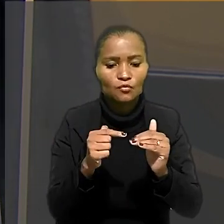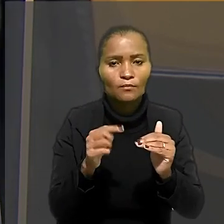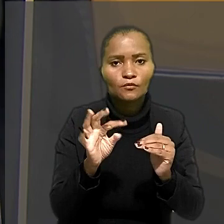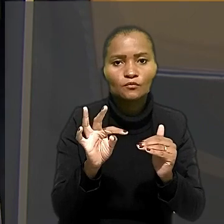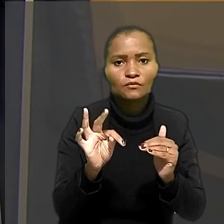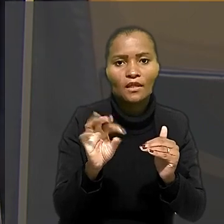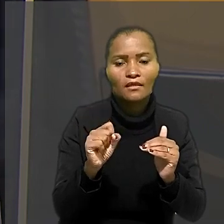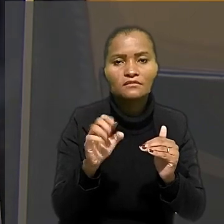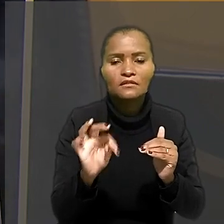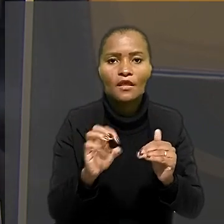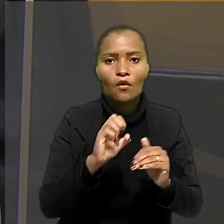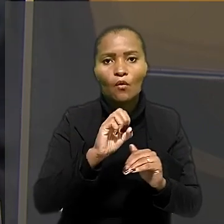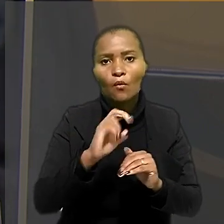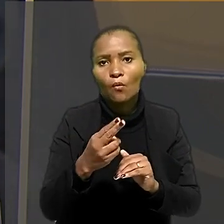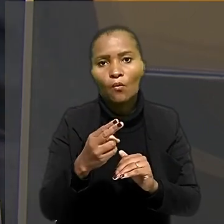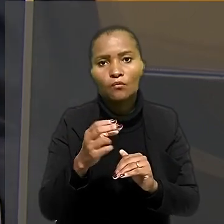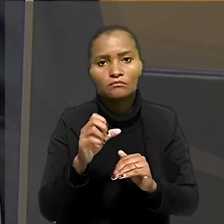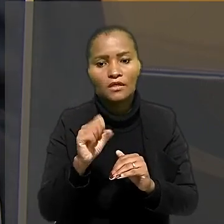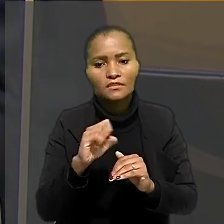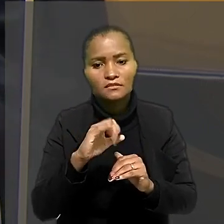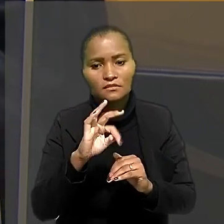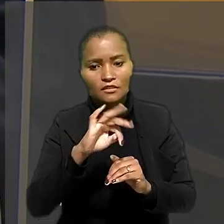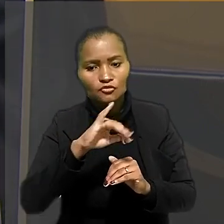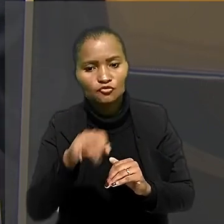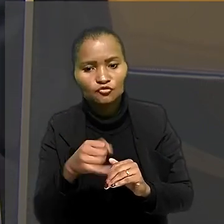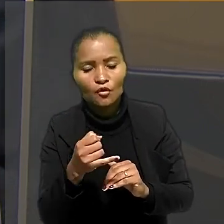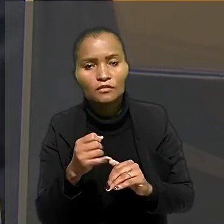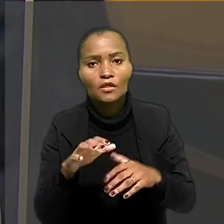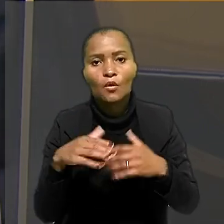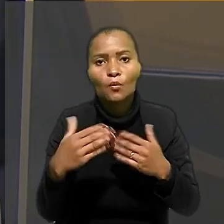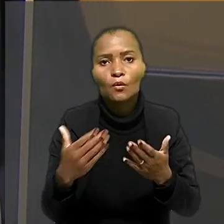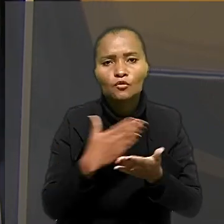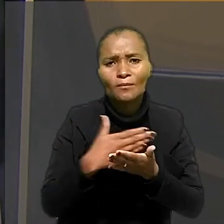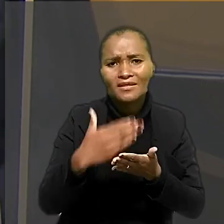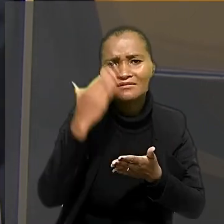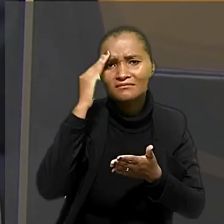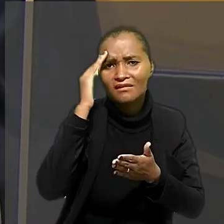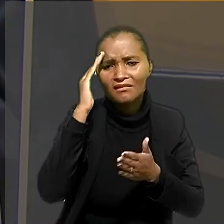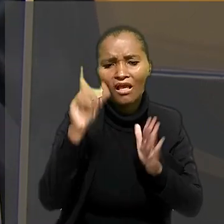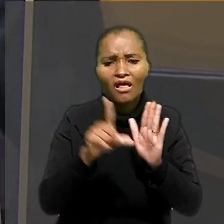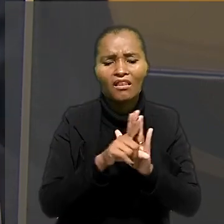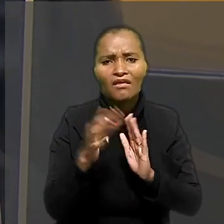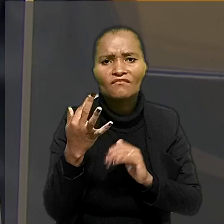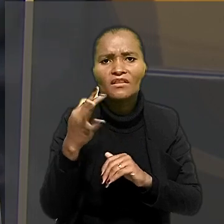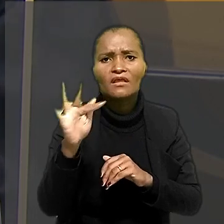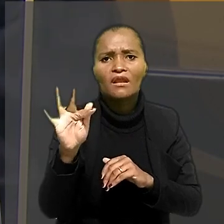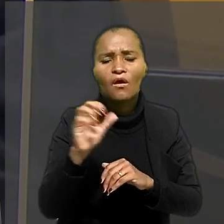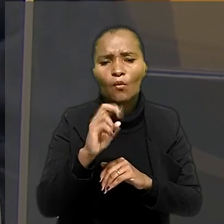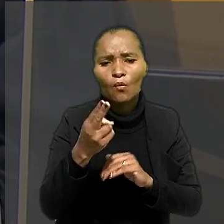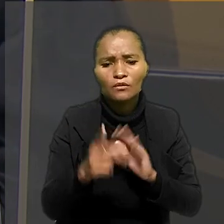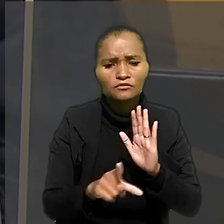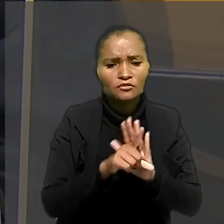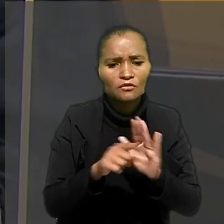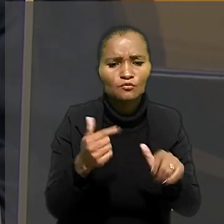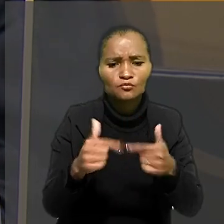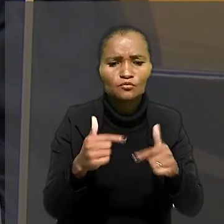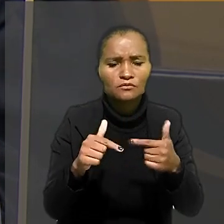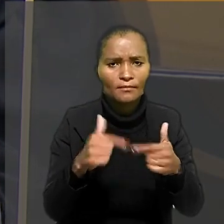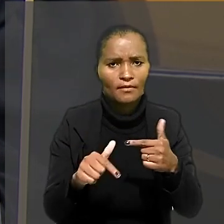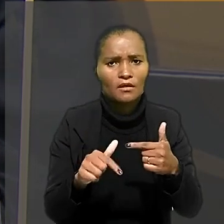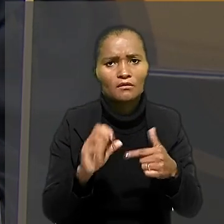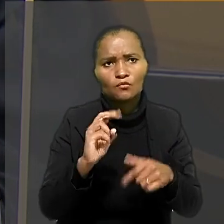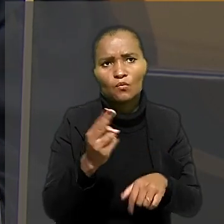TST ou sobre o STJ quando ele passa a interpretar a lei federal ou a legislação do trabalho à luz